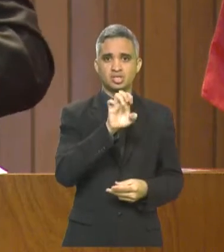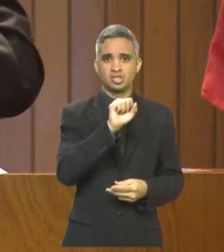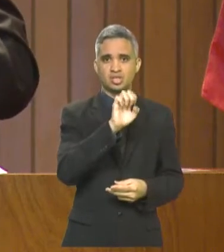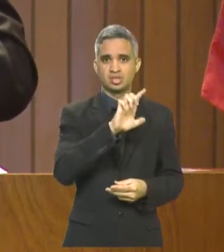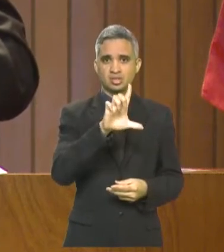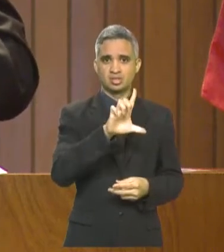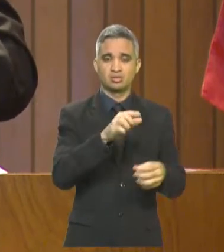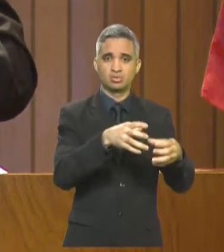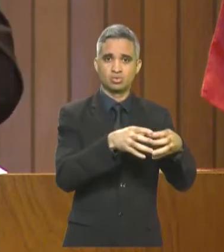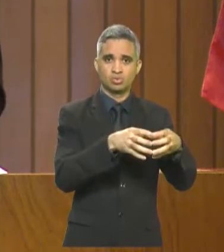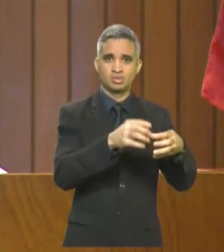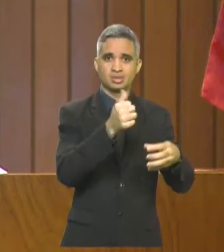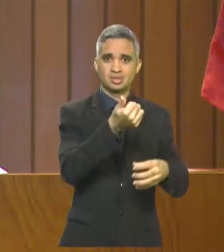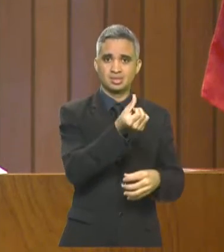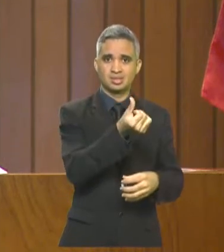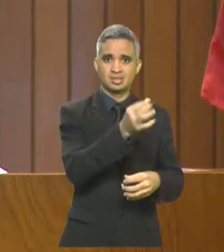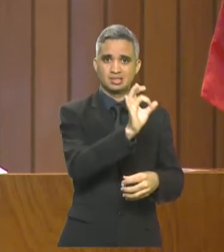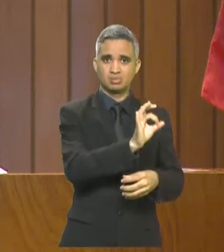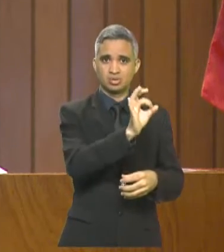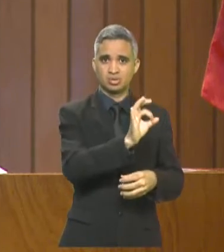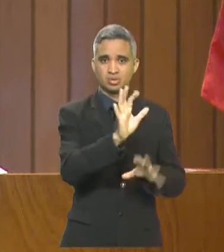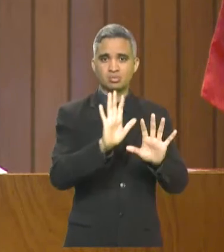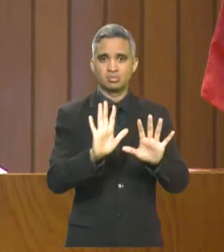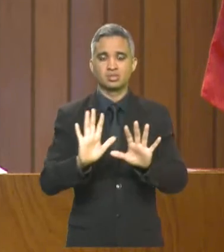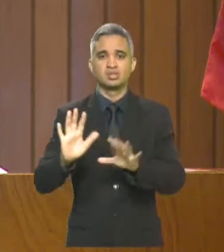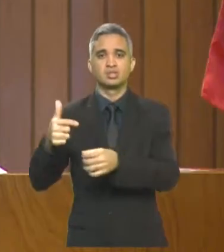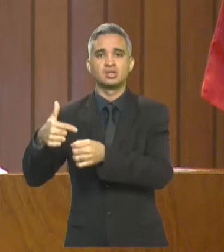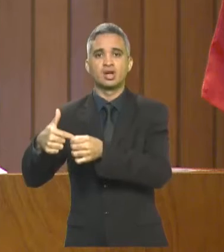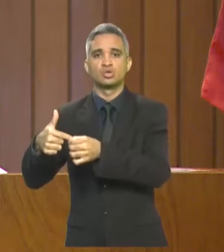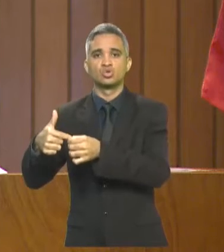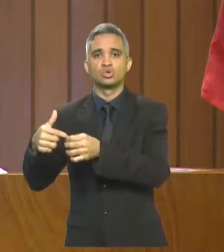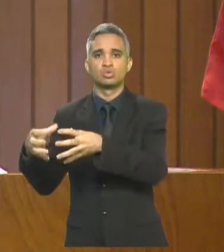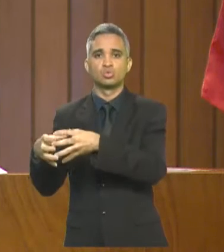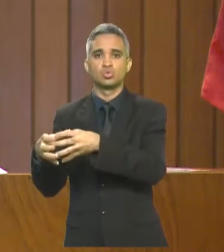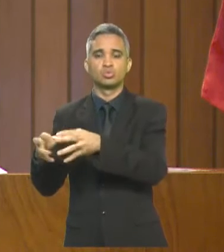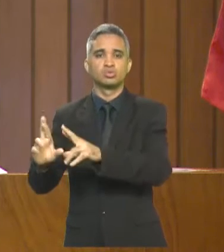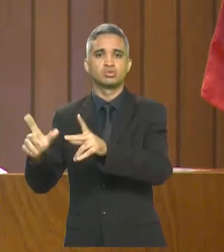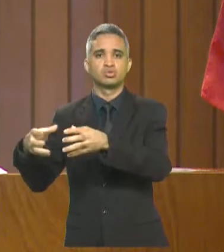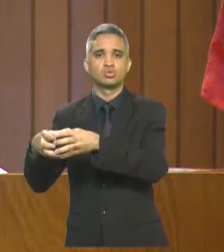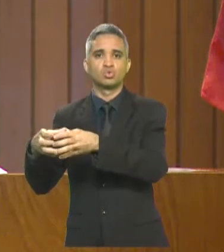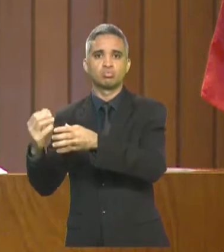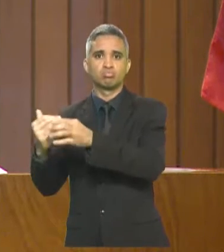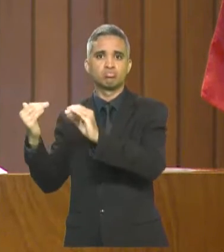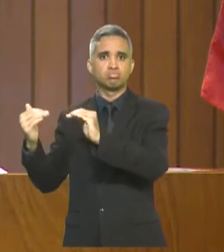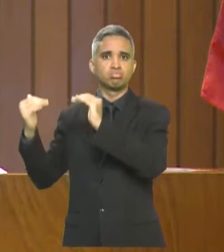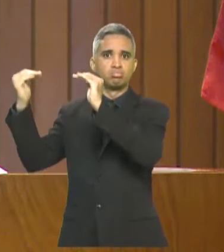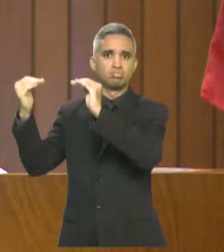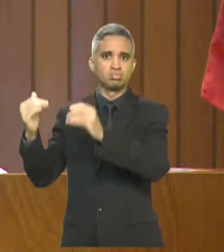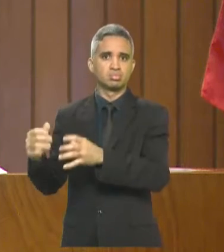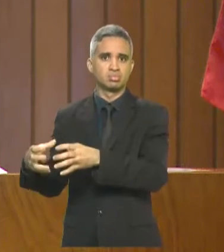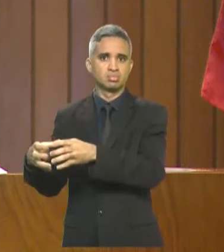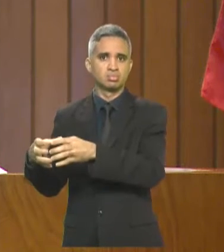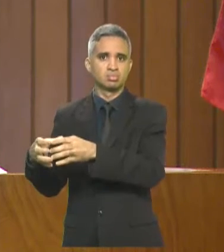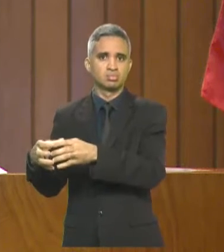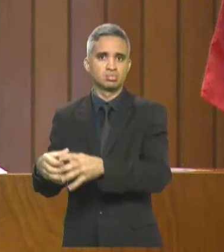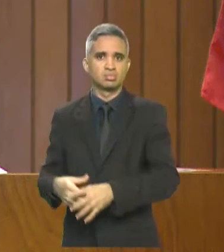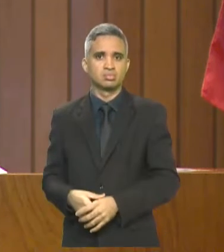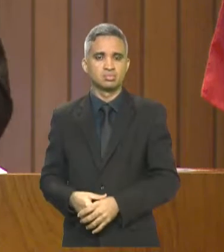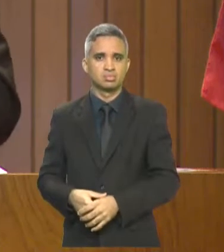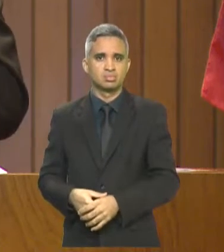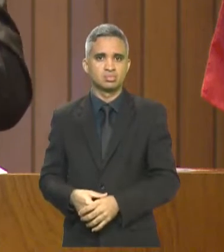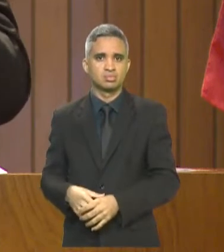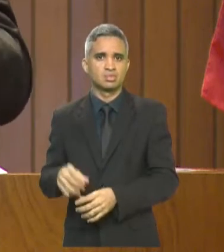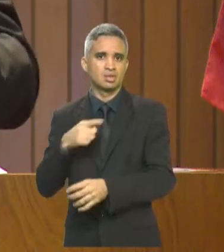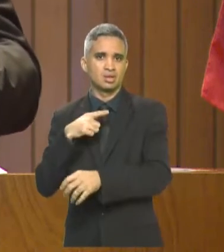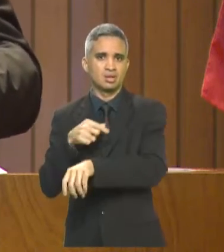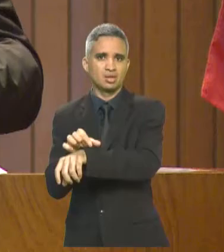gasolina, juntamente com produtos de luxo, produtos supérfluos, como joias,